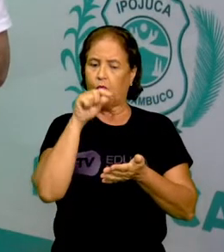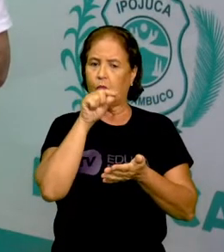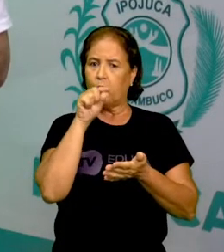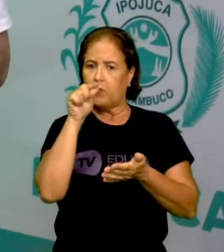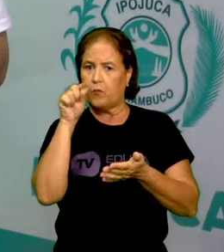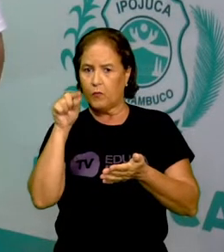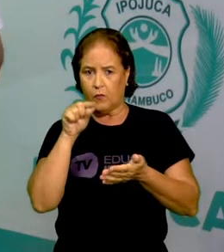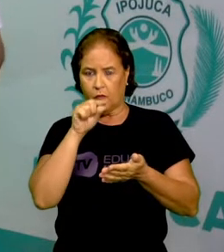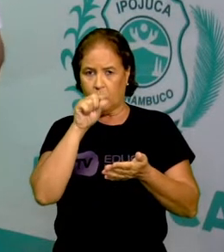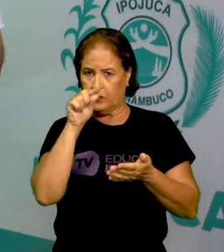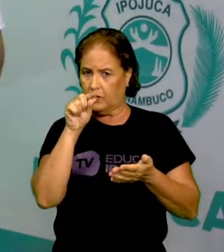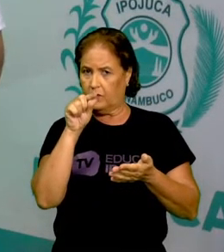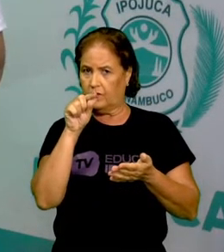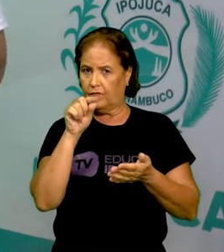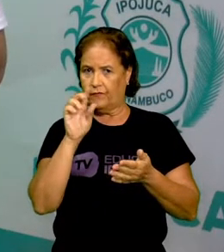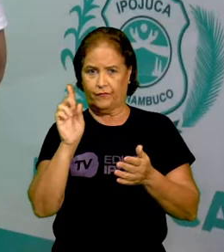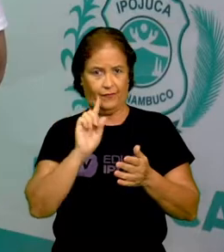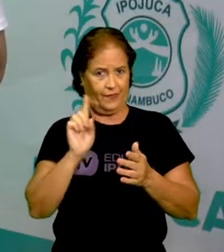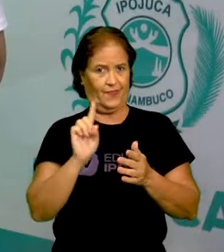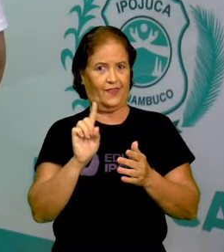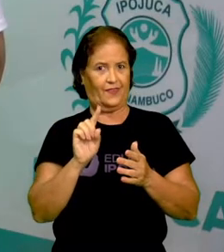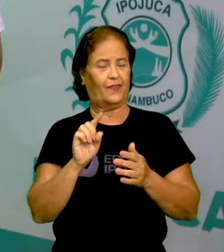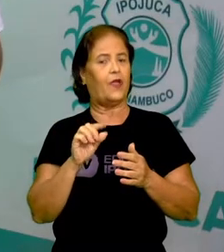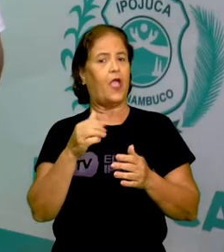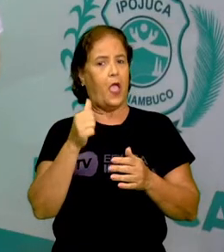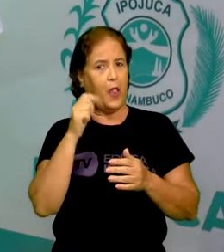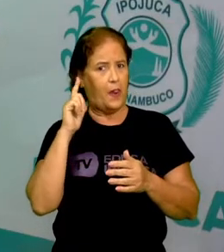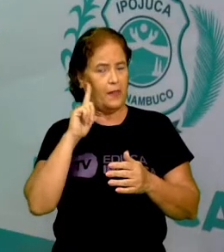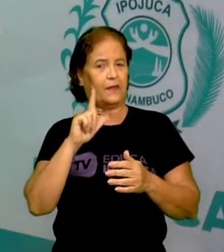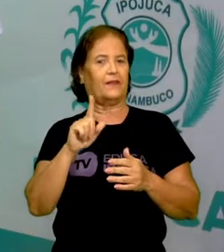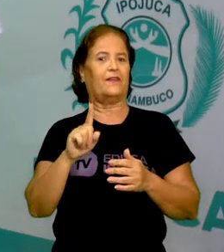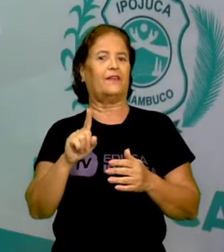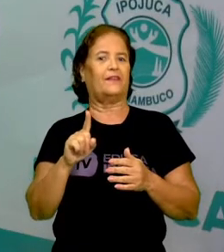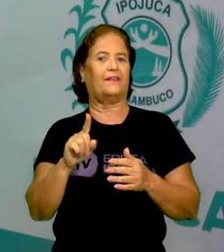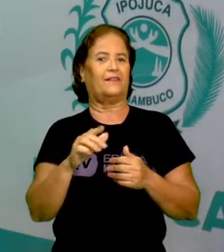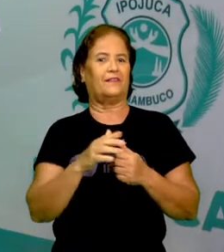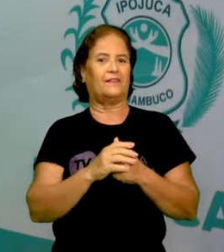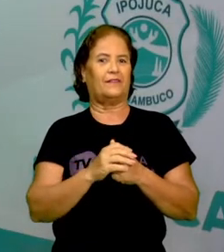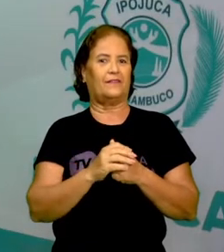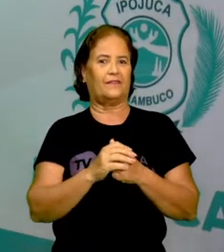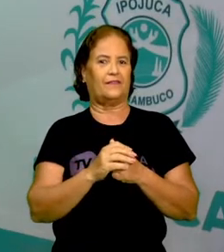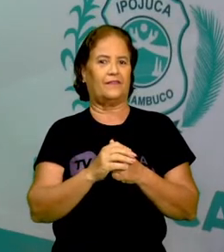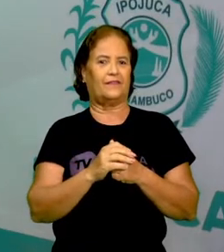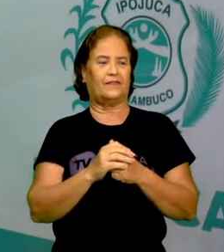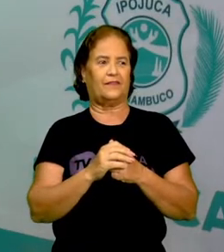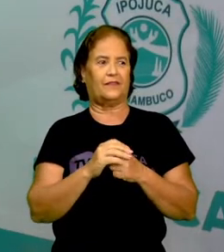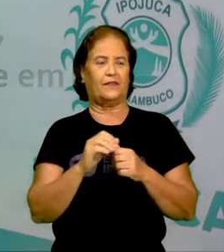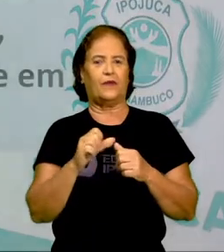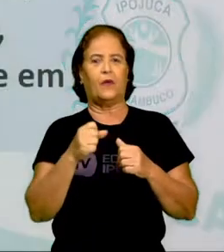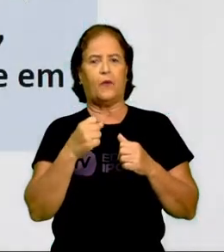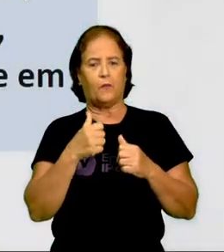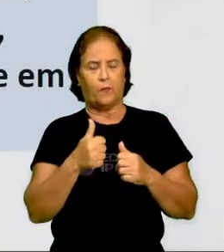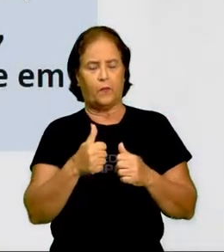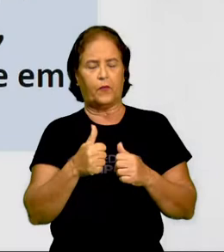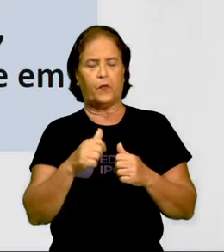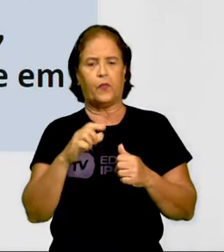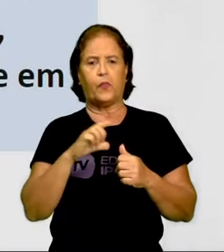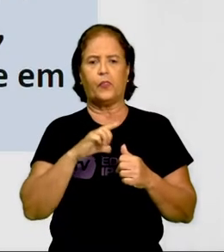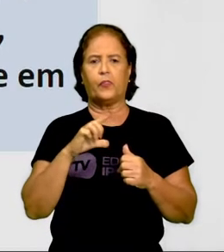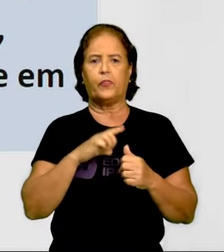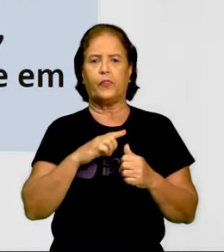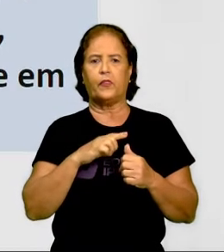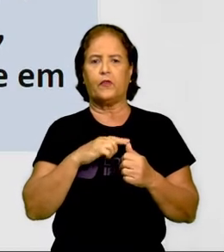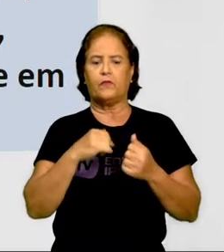Não? Mas é legal, tá, crianças? Bom, temos aqui as